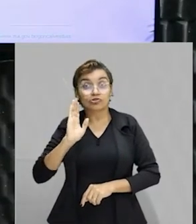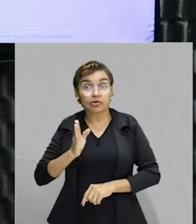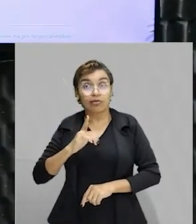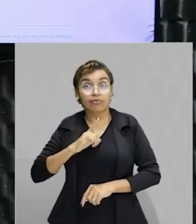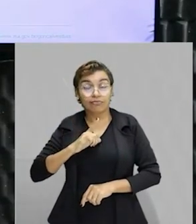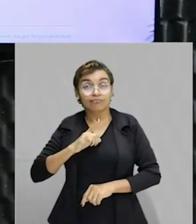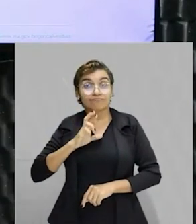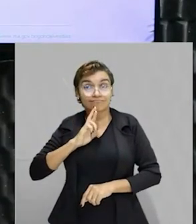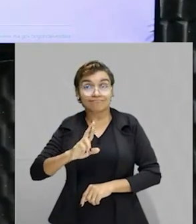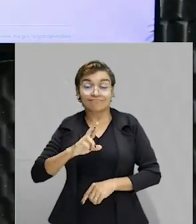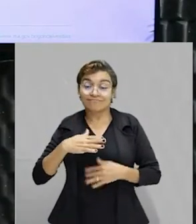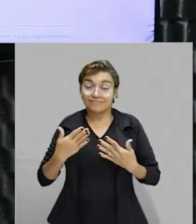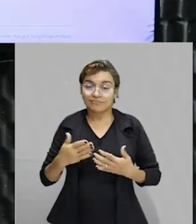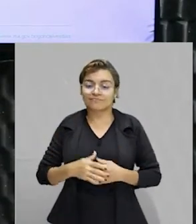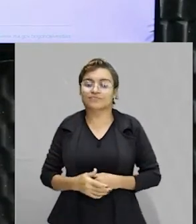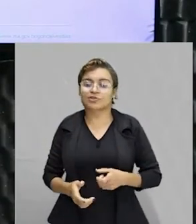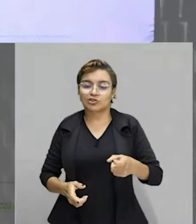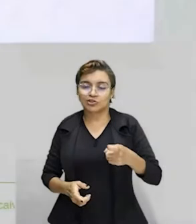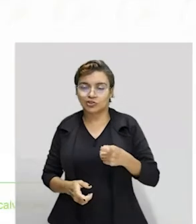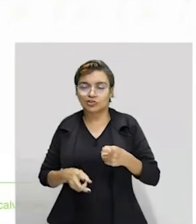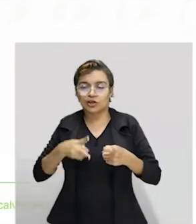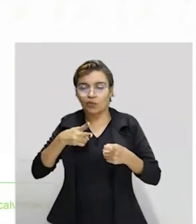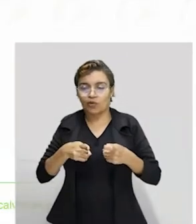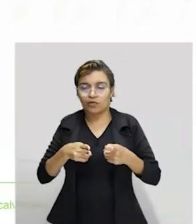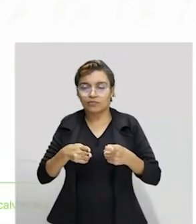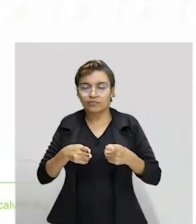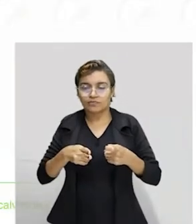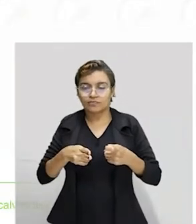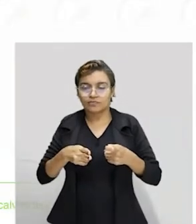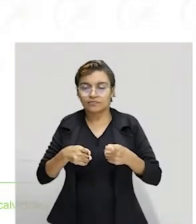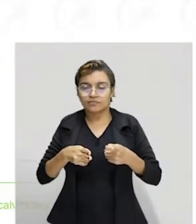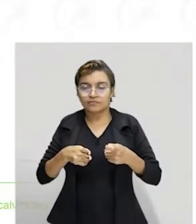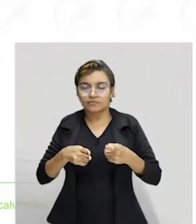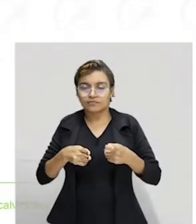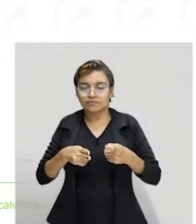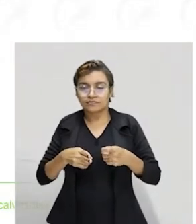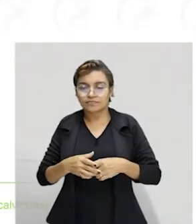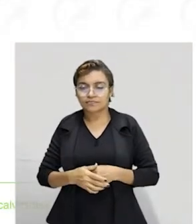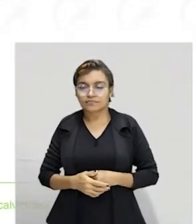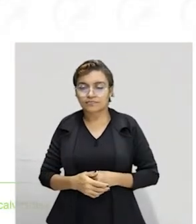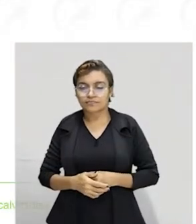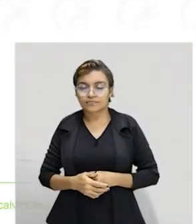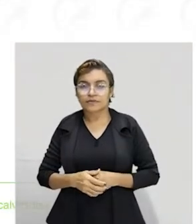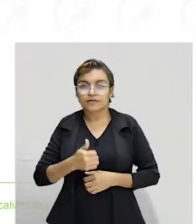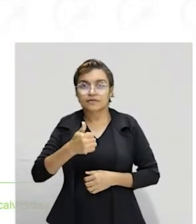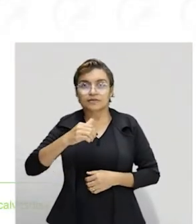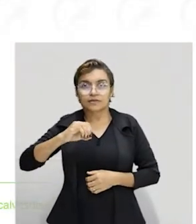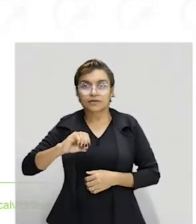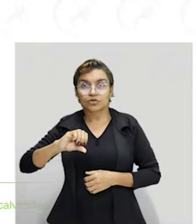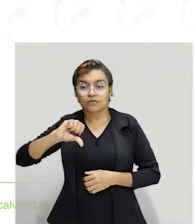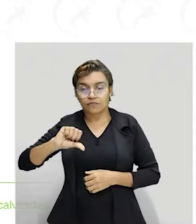resposta, tá? Então, nesse caso aqui, ó, eu já tenho cento e nove mil trezentos e cinquenta quilogramas.